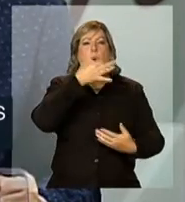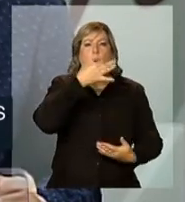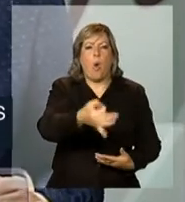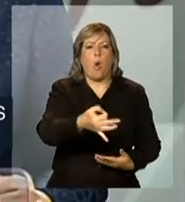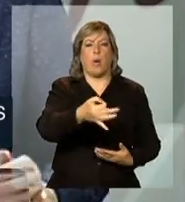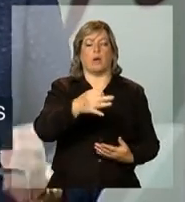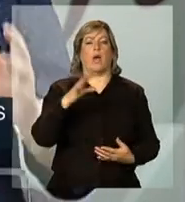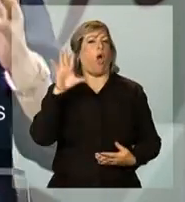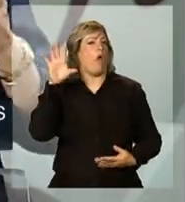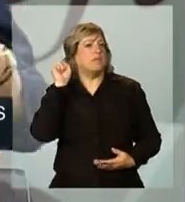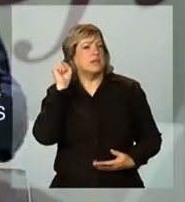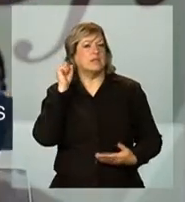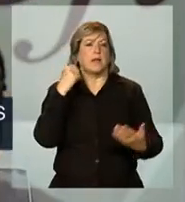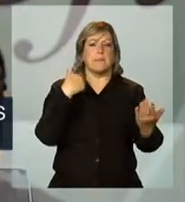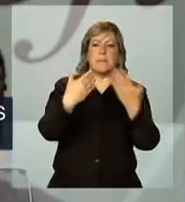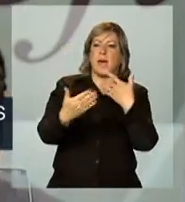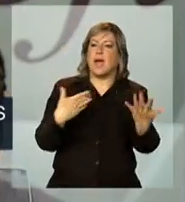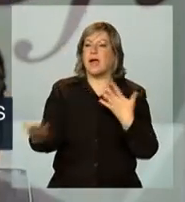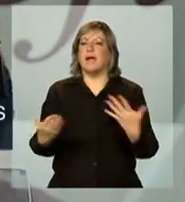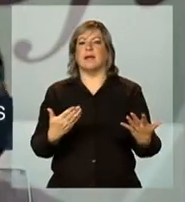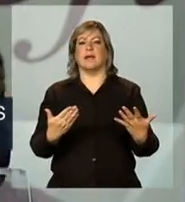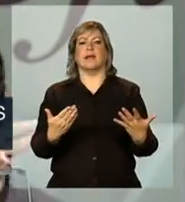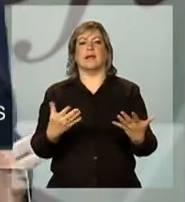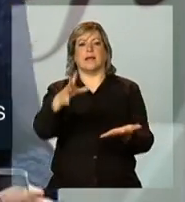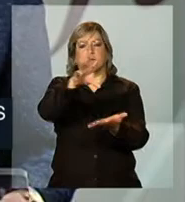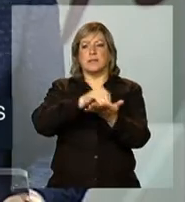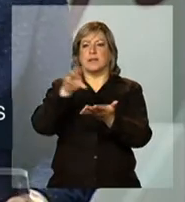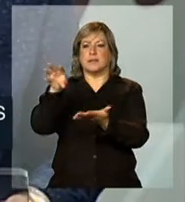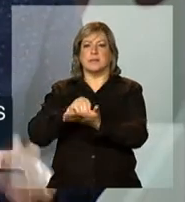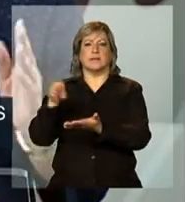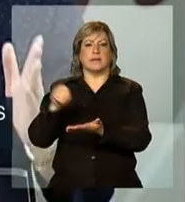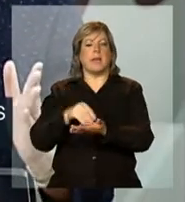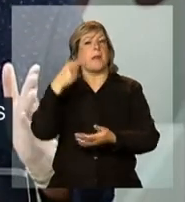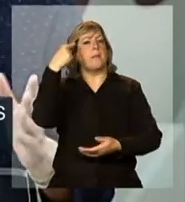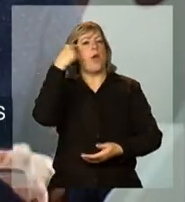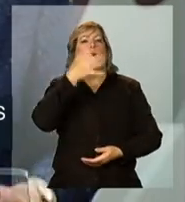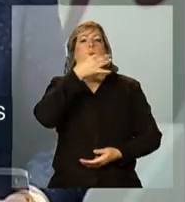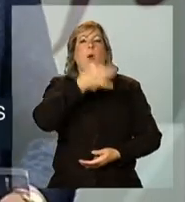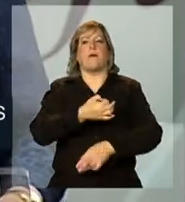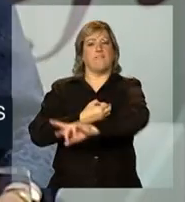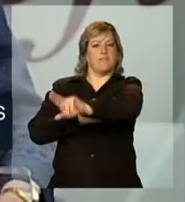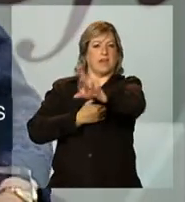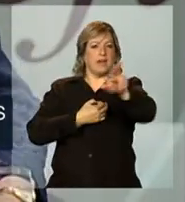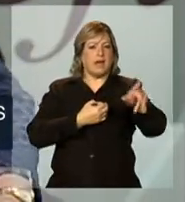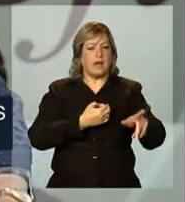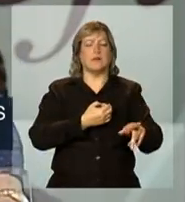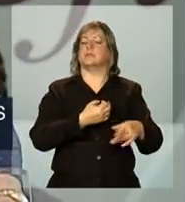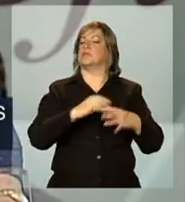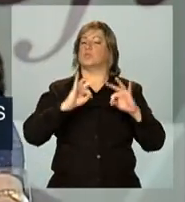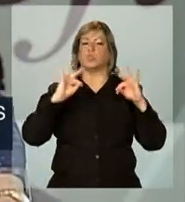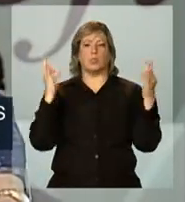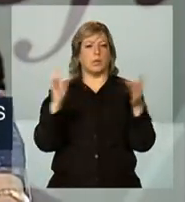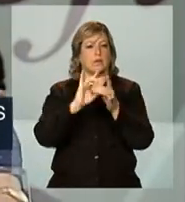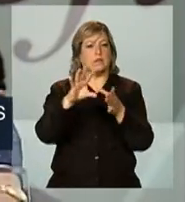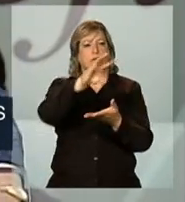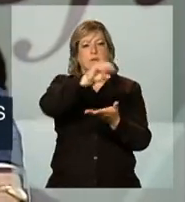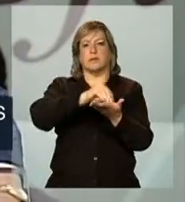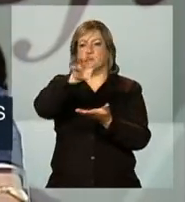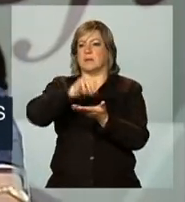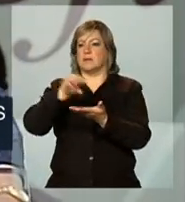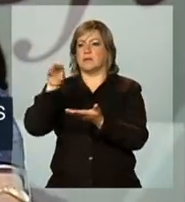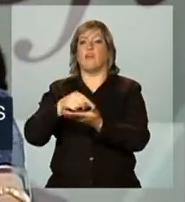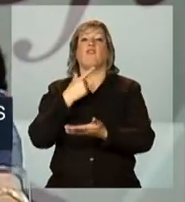dialogar, de aceitar que uma pessoa pode pensar diferente, que a outra pessoa pode querer uma outra coisa,